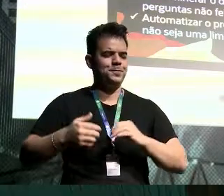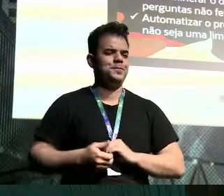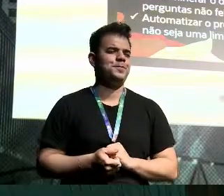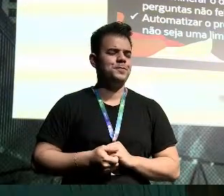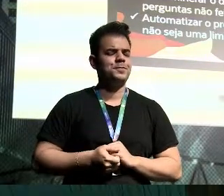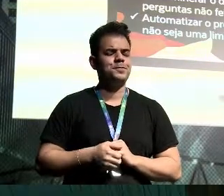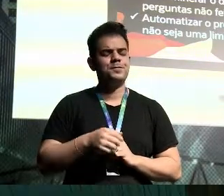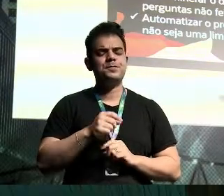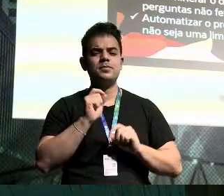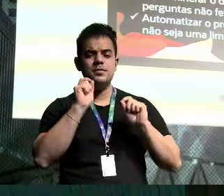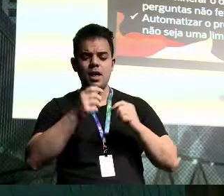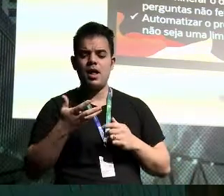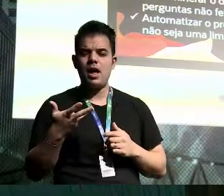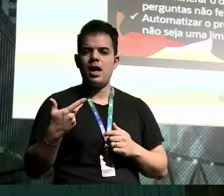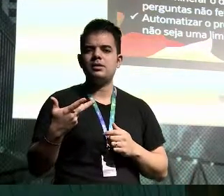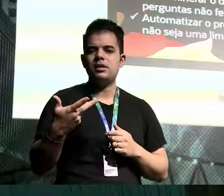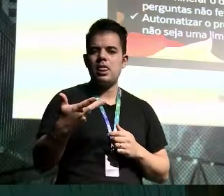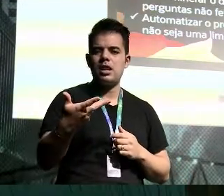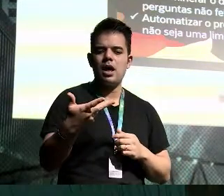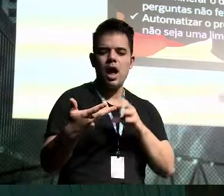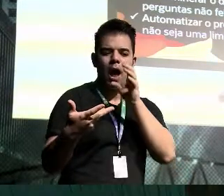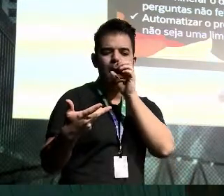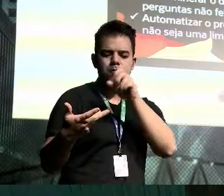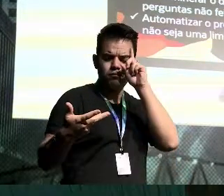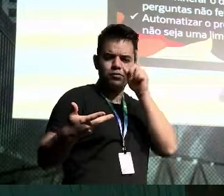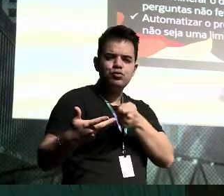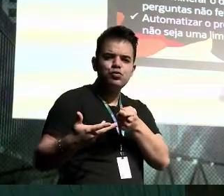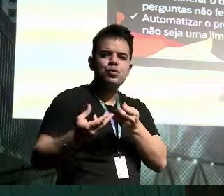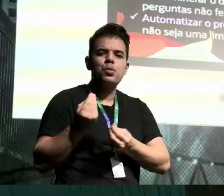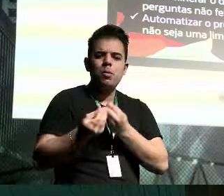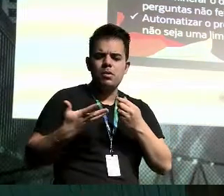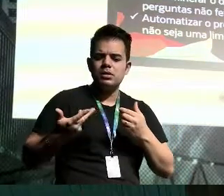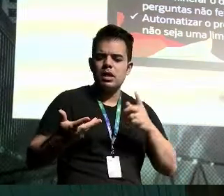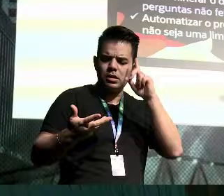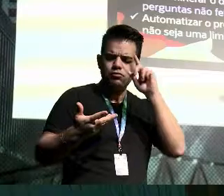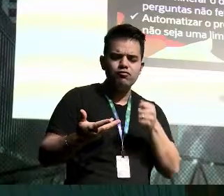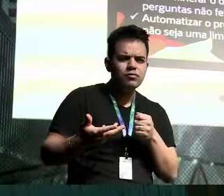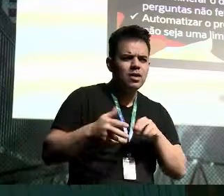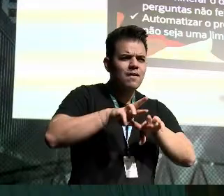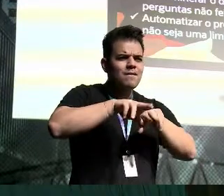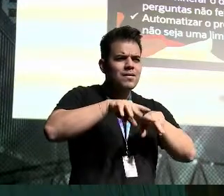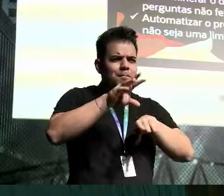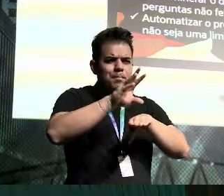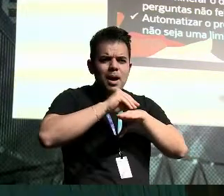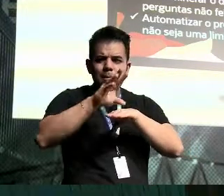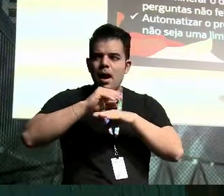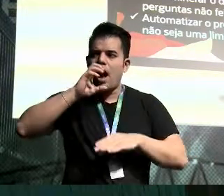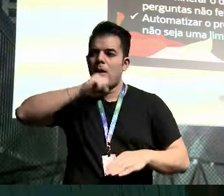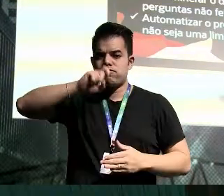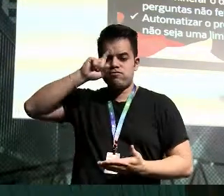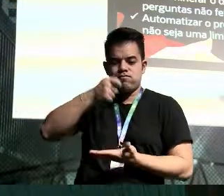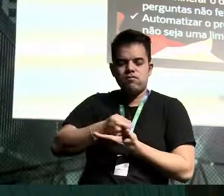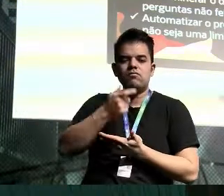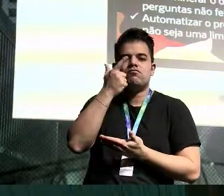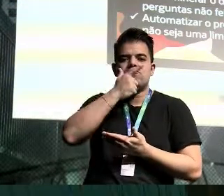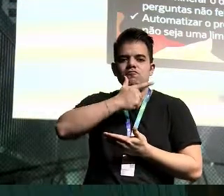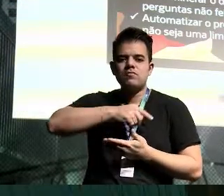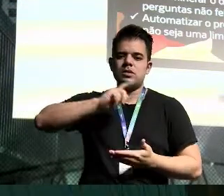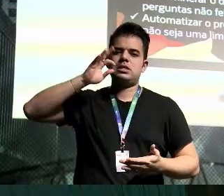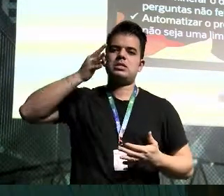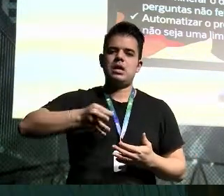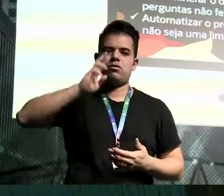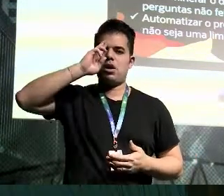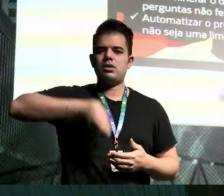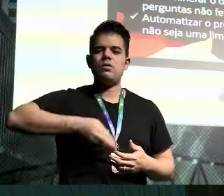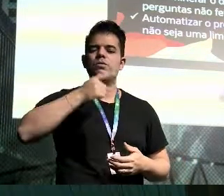Como você pode acelerar para tomar decisão? Basicamente é isso. Juntar coisas e tomar uma decisão mais embasada. E não quer dizer,